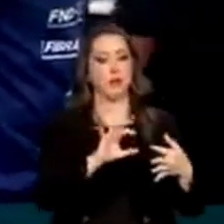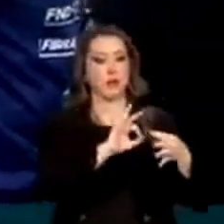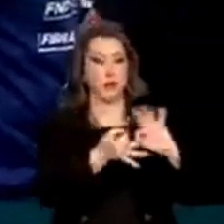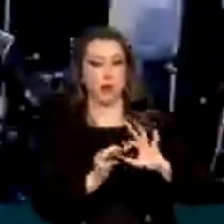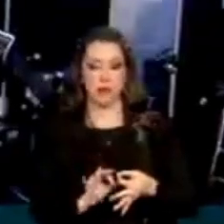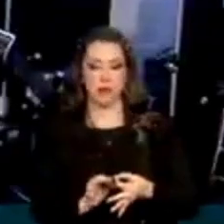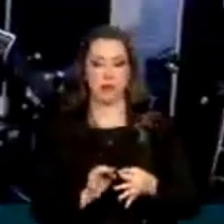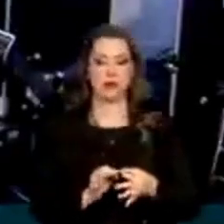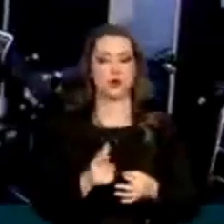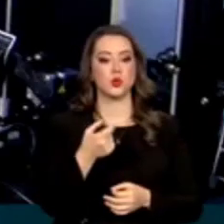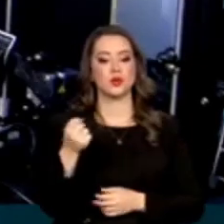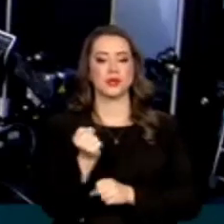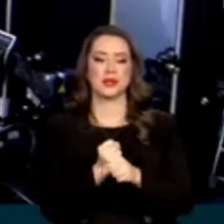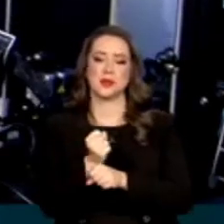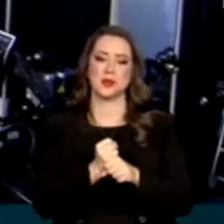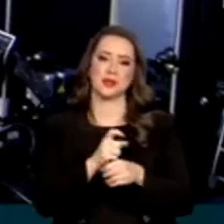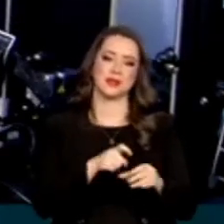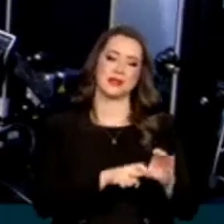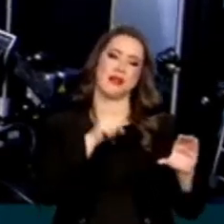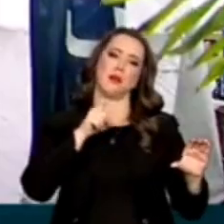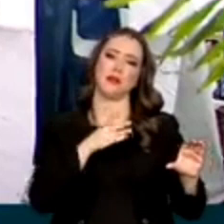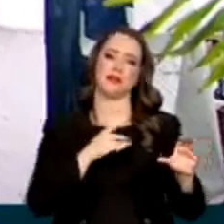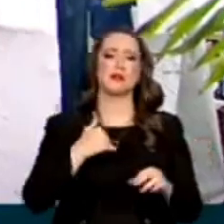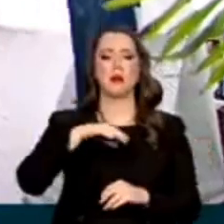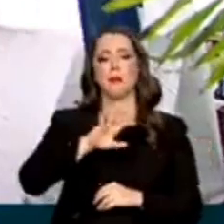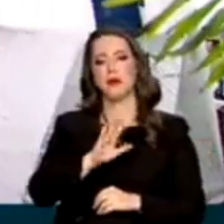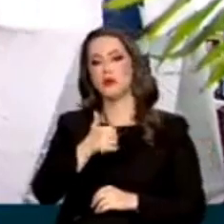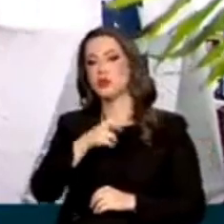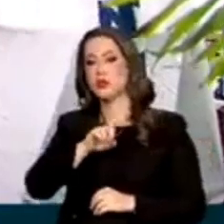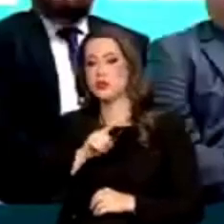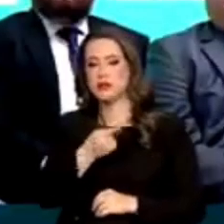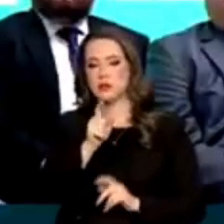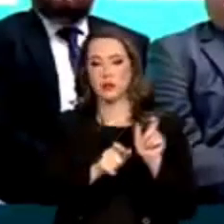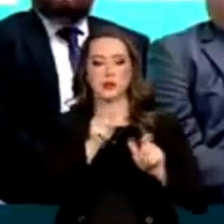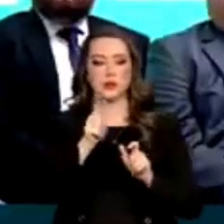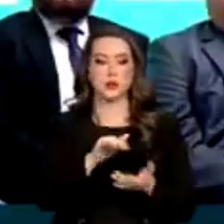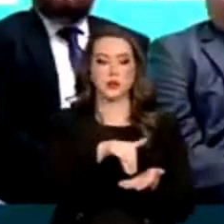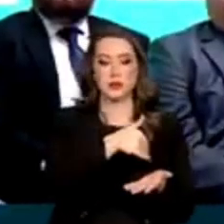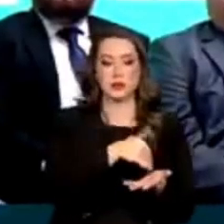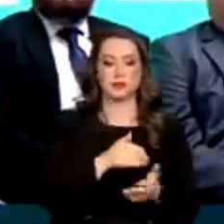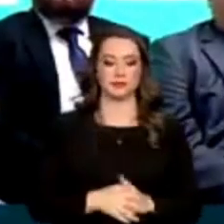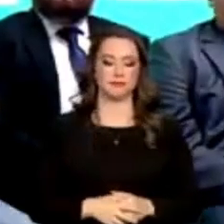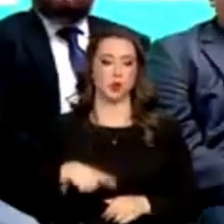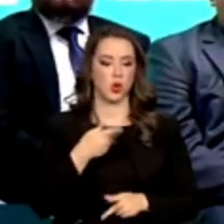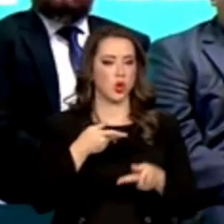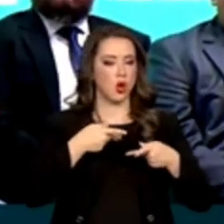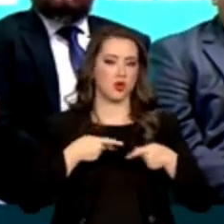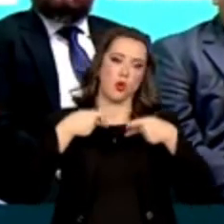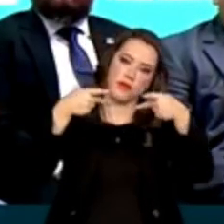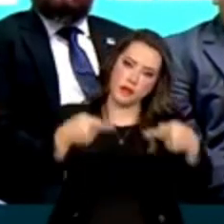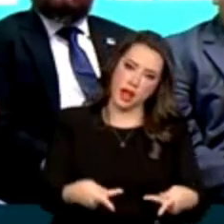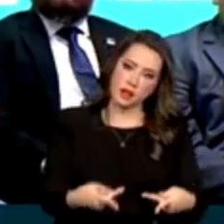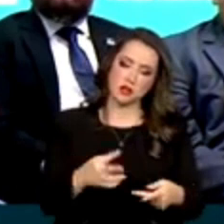Bicentenário da Independência, que contou com mais de 15 mil inscritos. Quando somos chamados a resolver